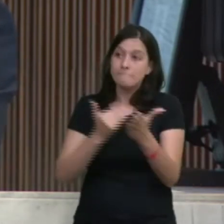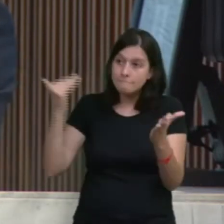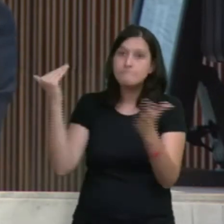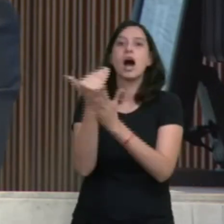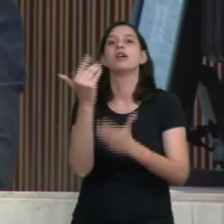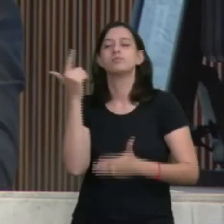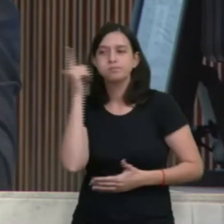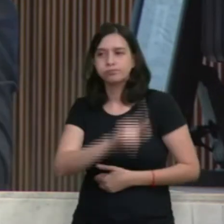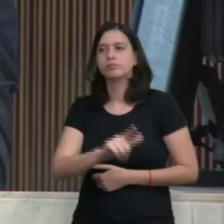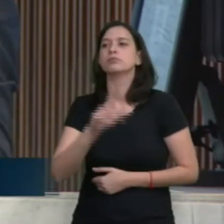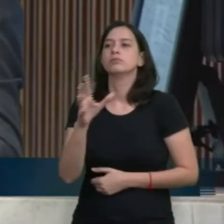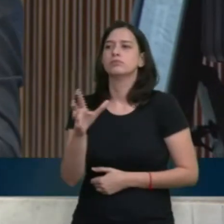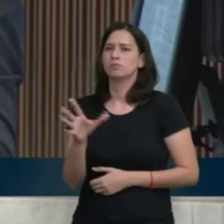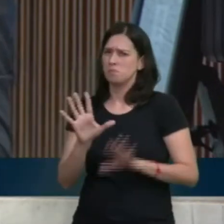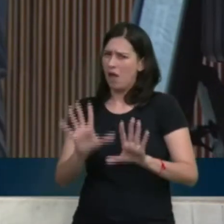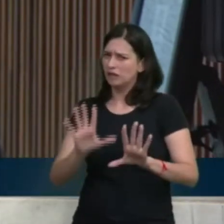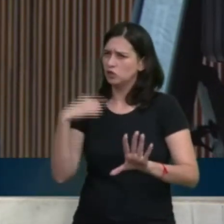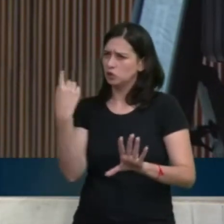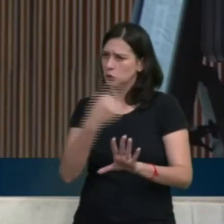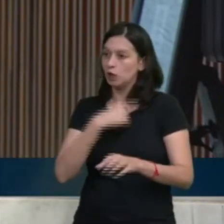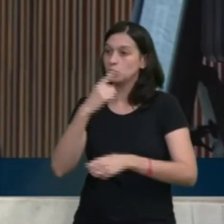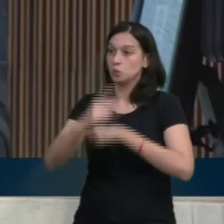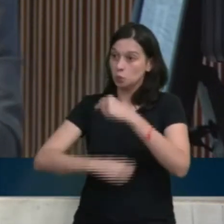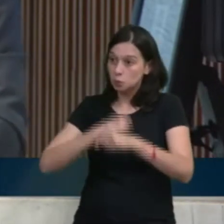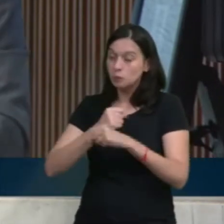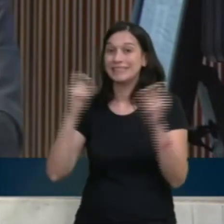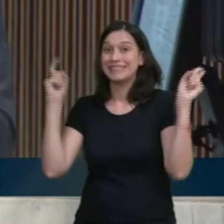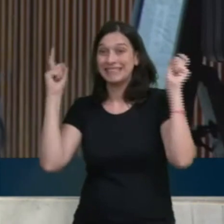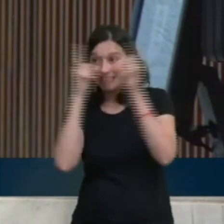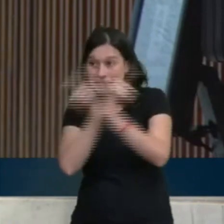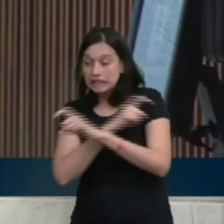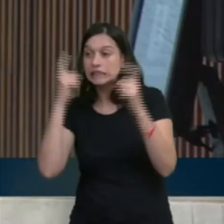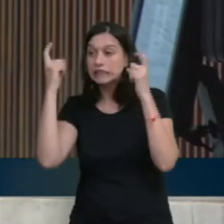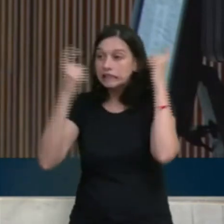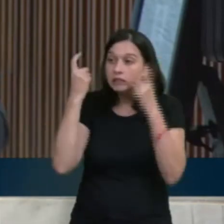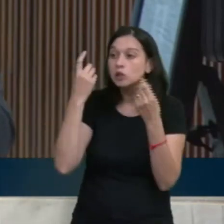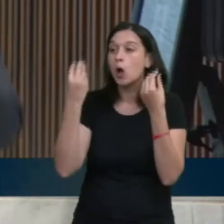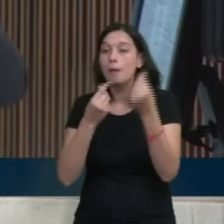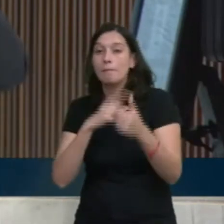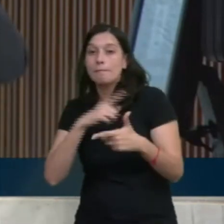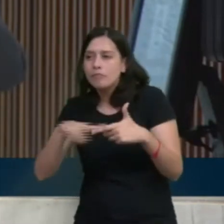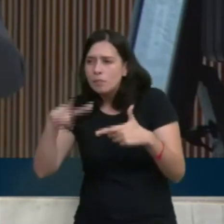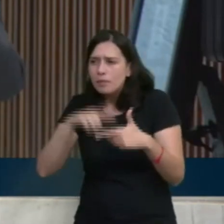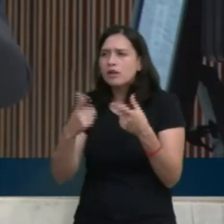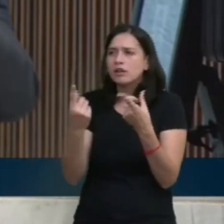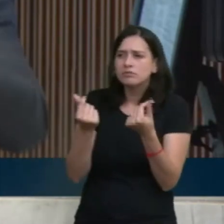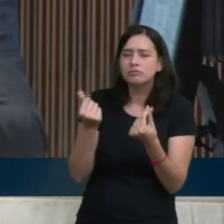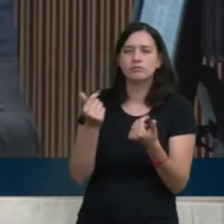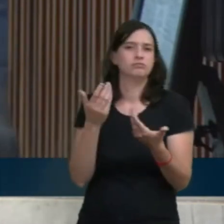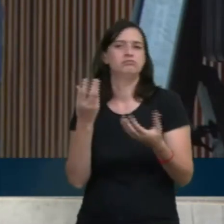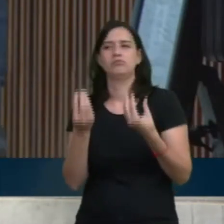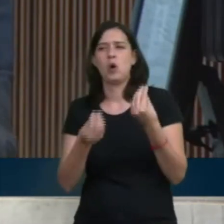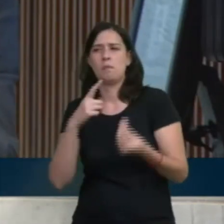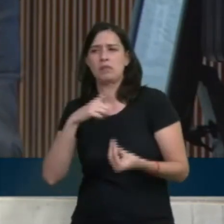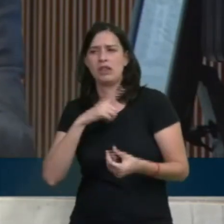ter dificuldade financeira, prevendo mudanças quanto a uma provável